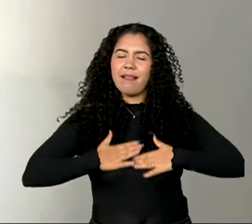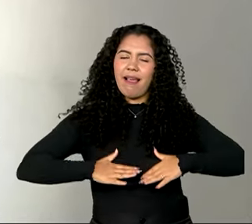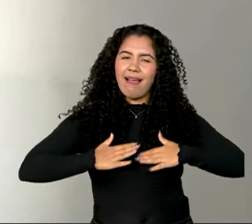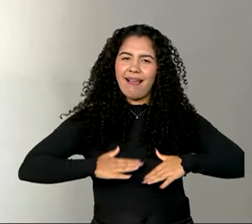para todo mundo.